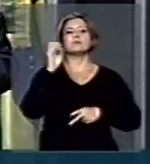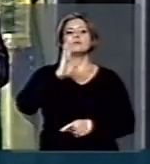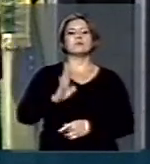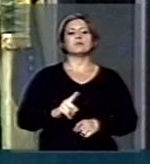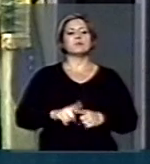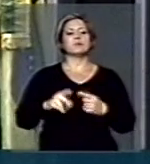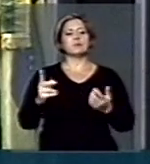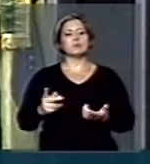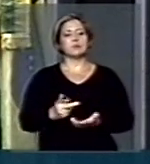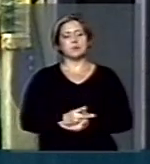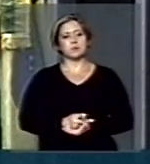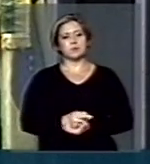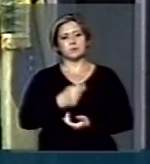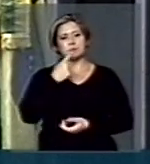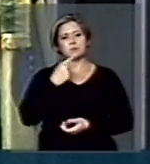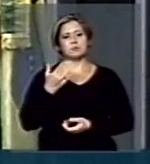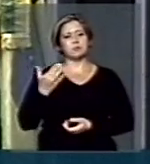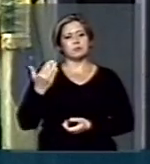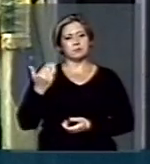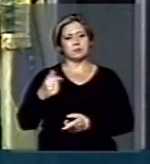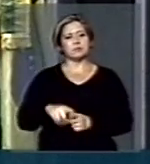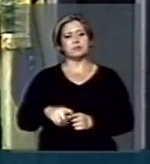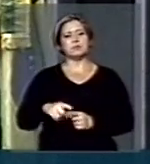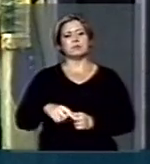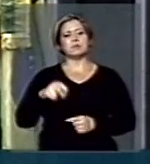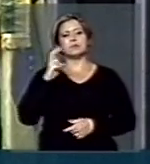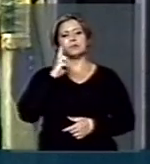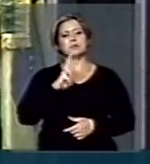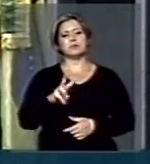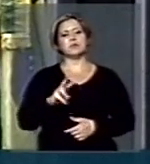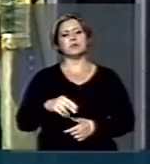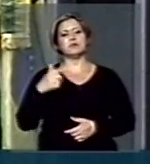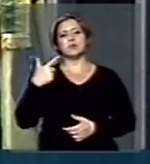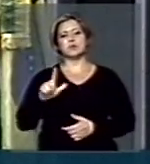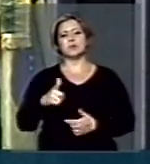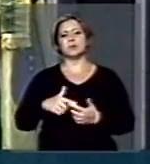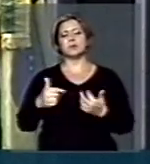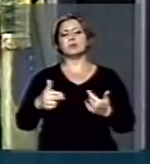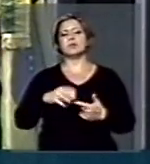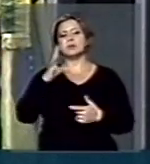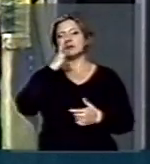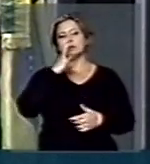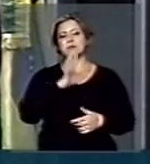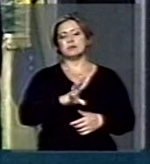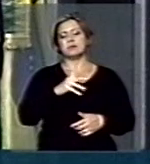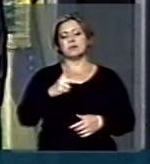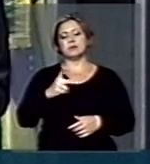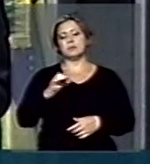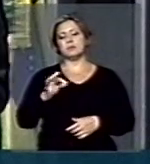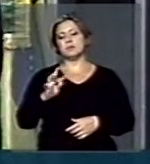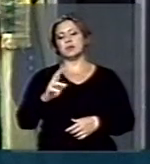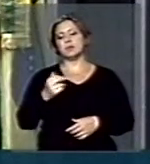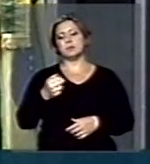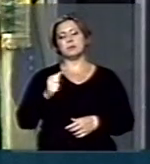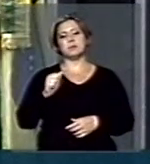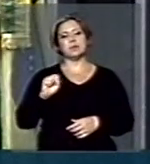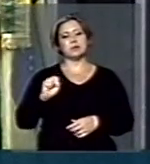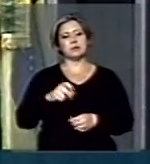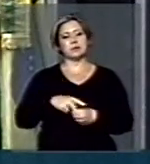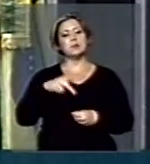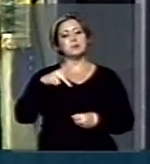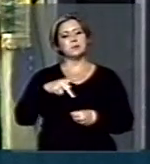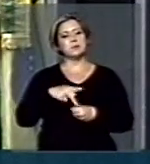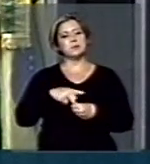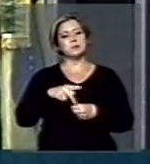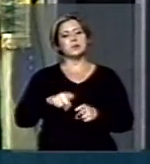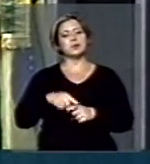Agora, recentemente, nos deparamos com uma outra denúncia envolvendo a Petrobras e uma empresa